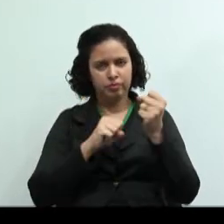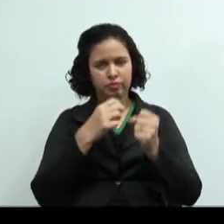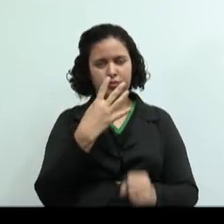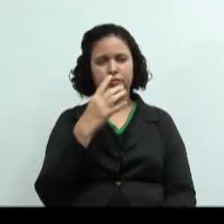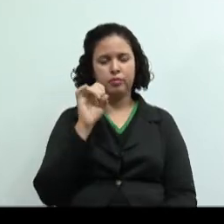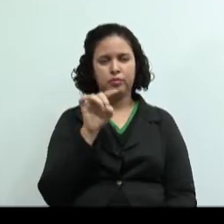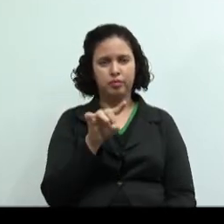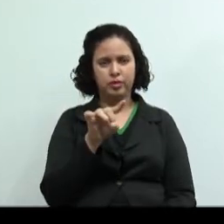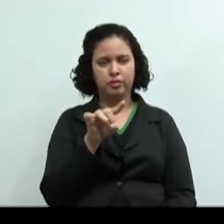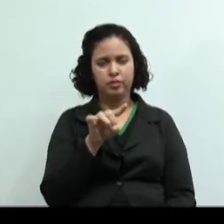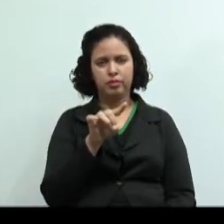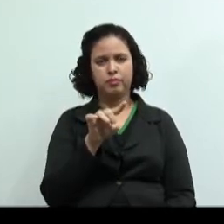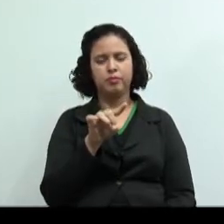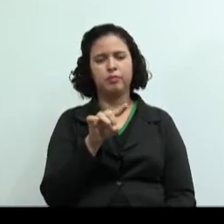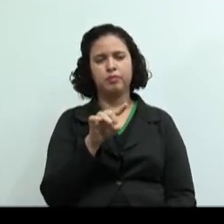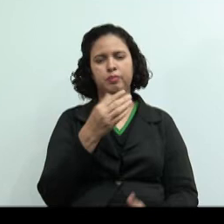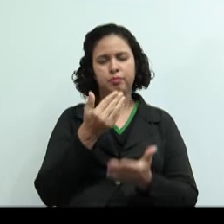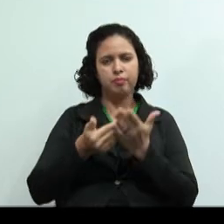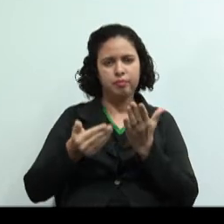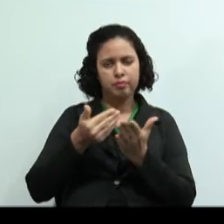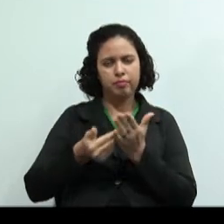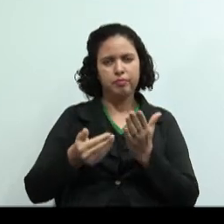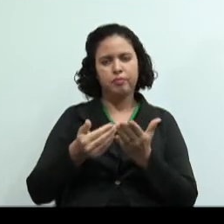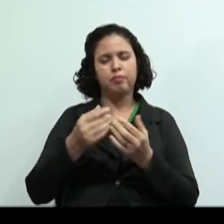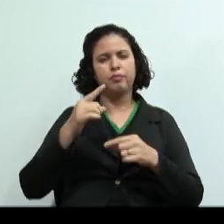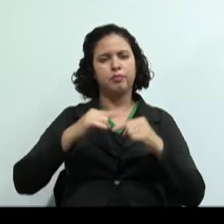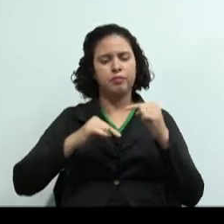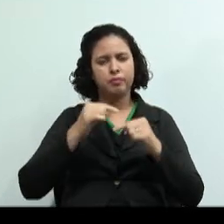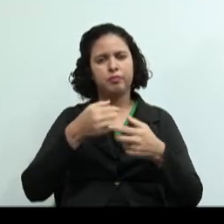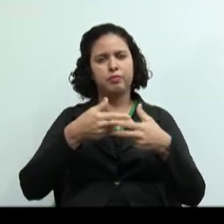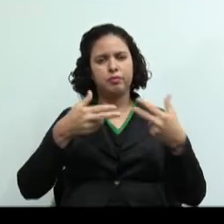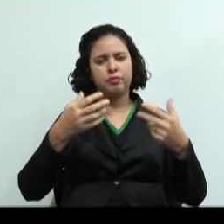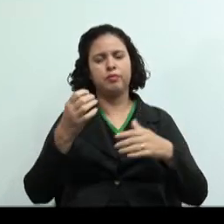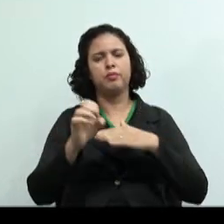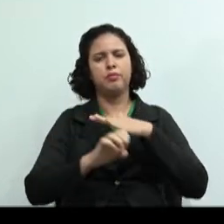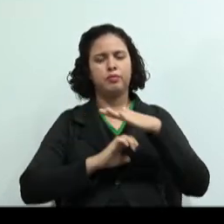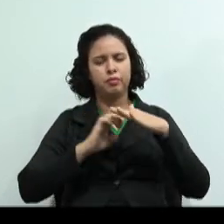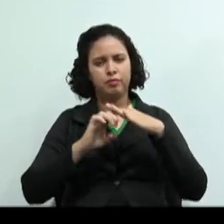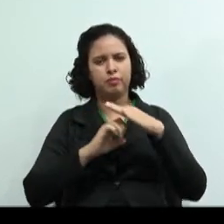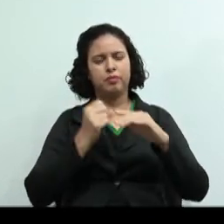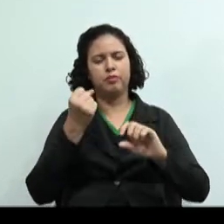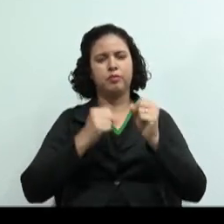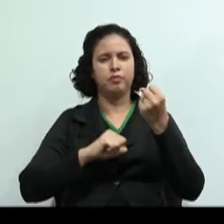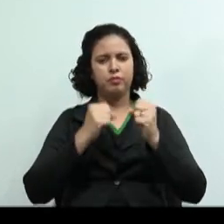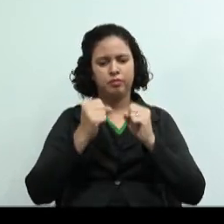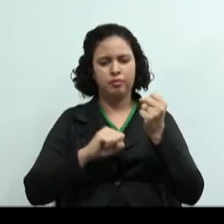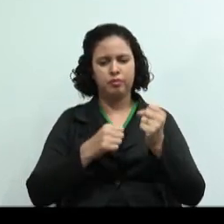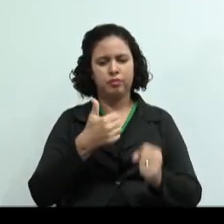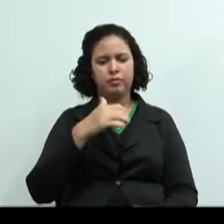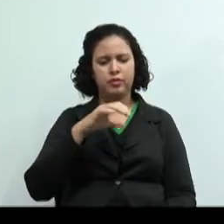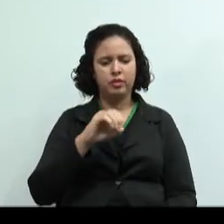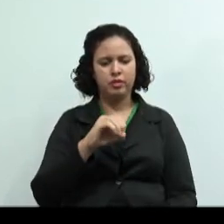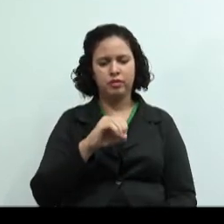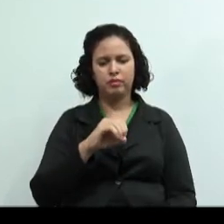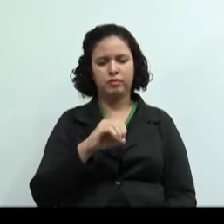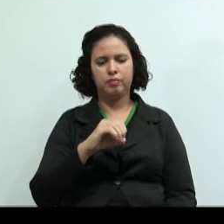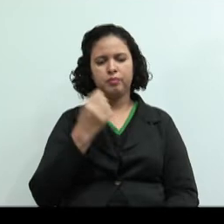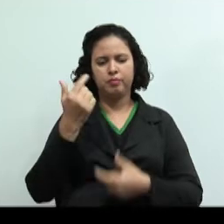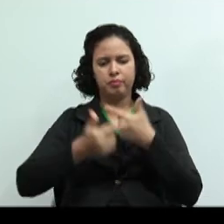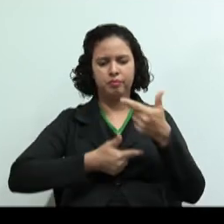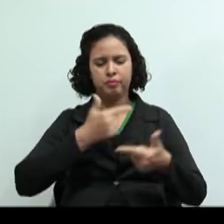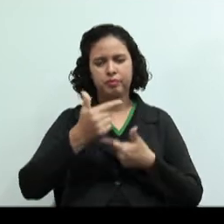depreciação de equipamentos de fábrica 10 e mão de obra direta de produção 38 mil. Como é que estão